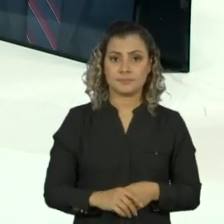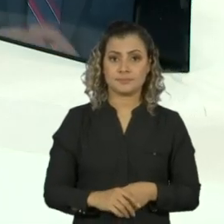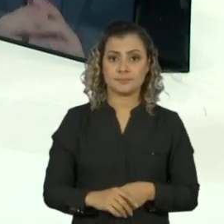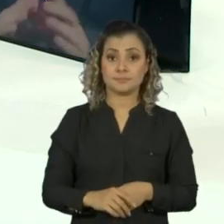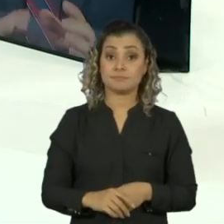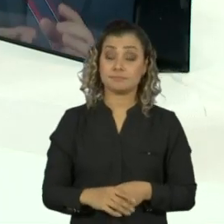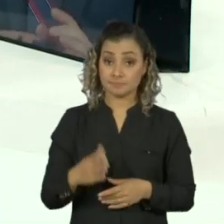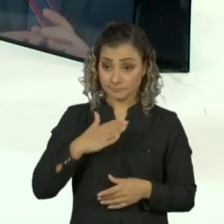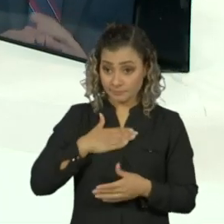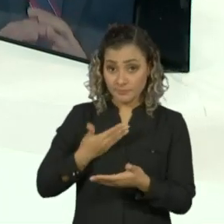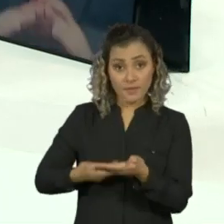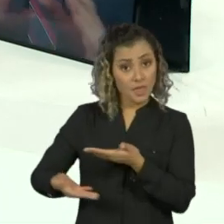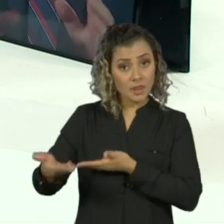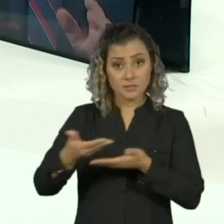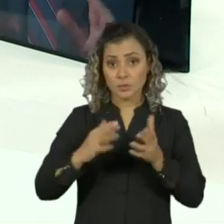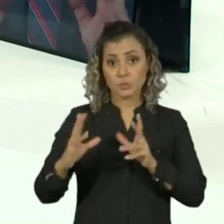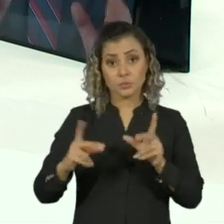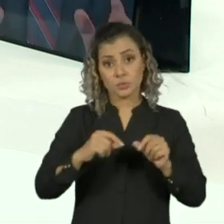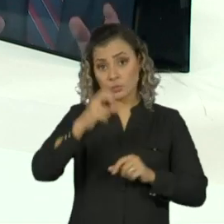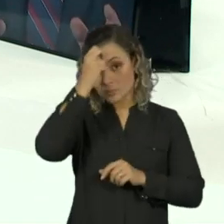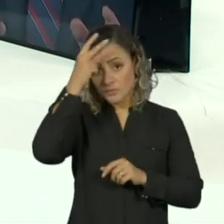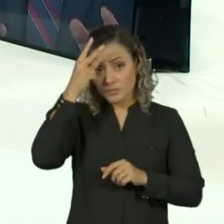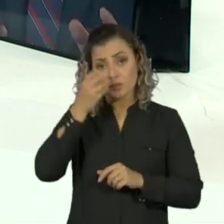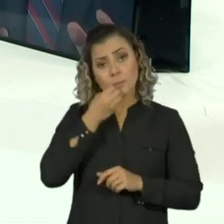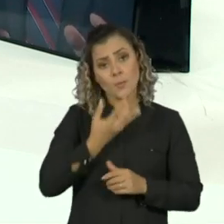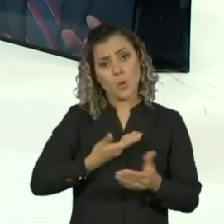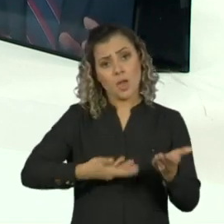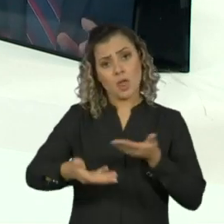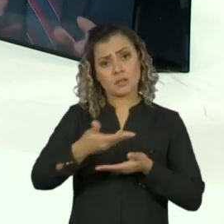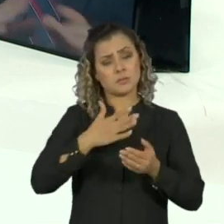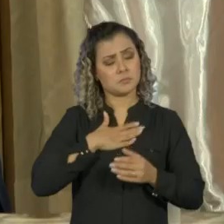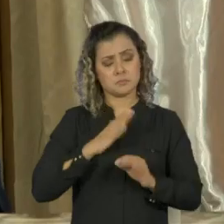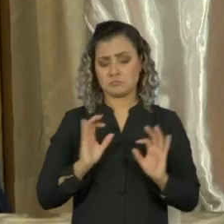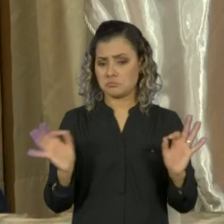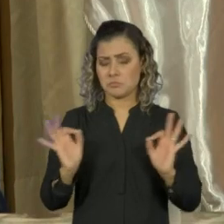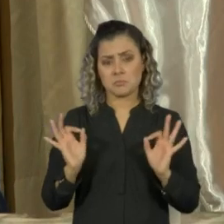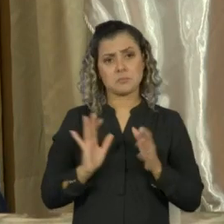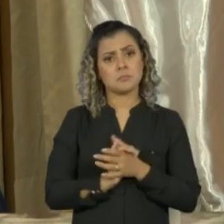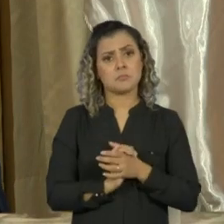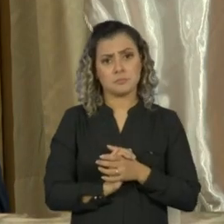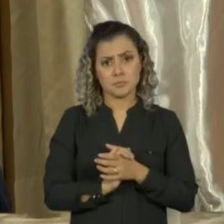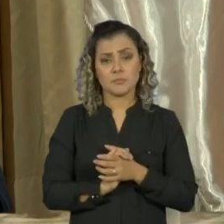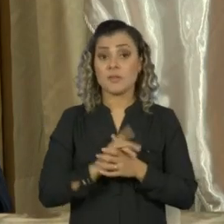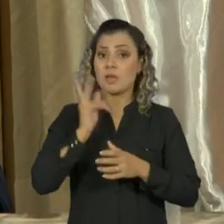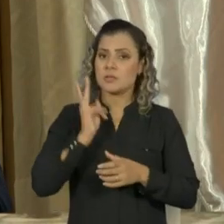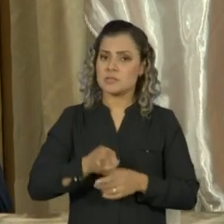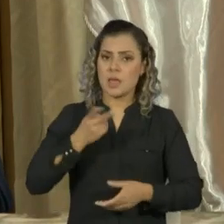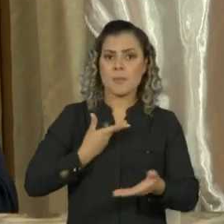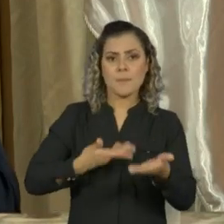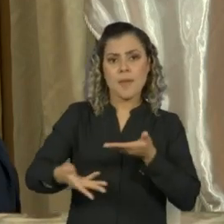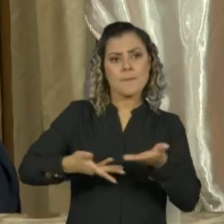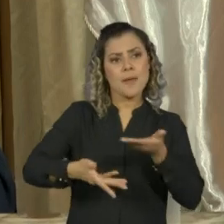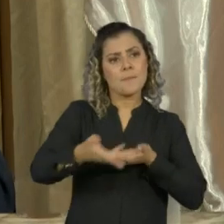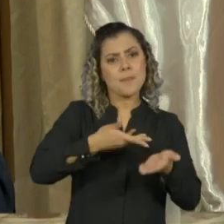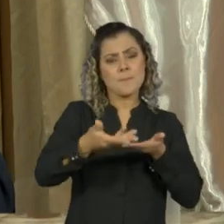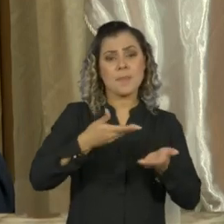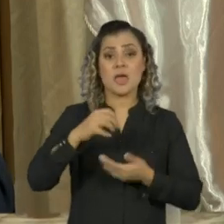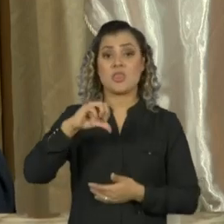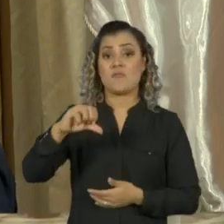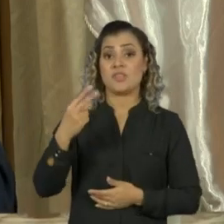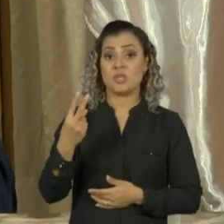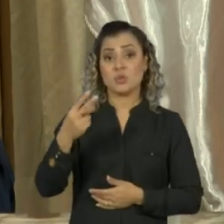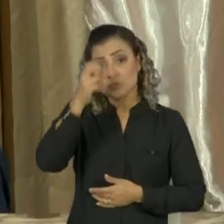Minha relação com todos os prefeitos é a melhor possível. Eu tenho dialogado com os 92